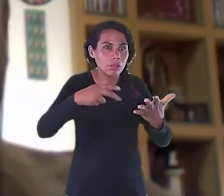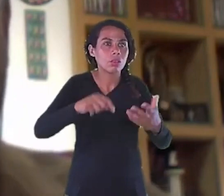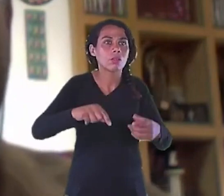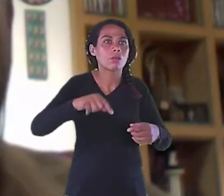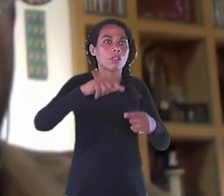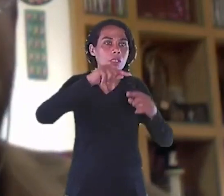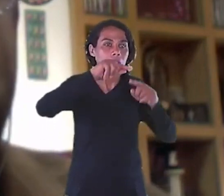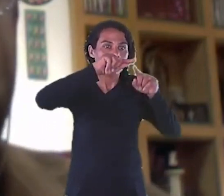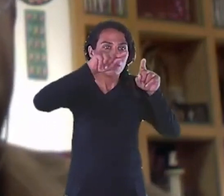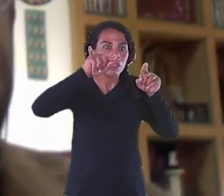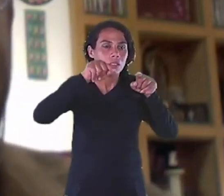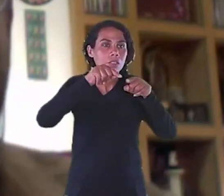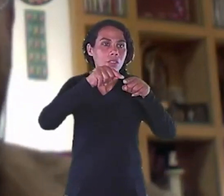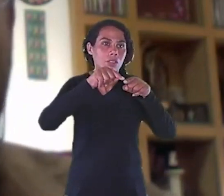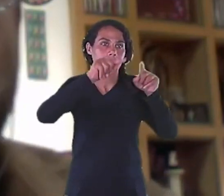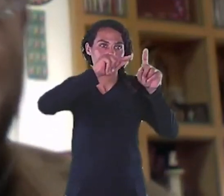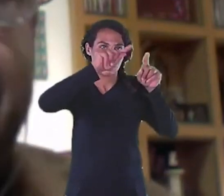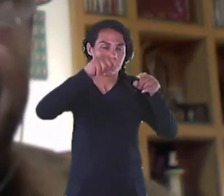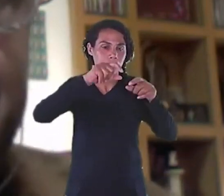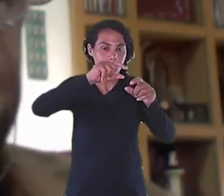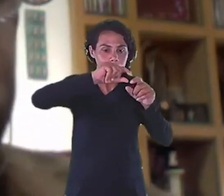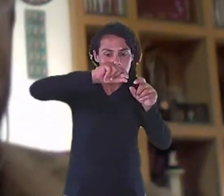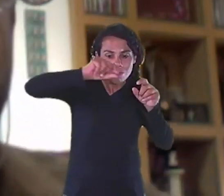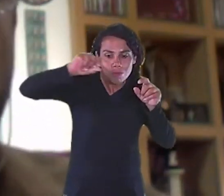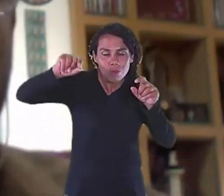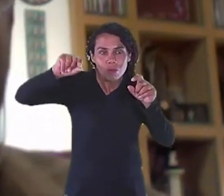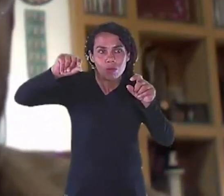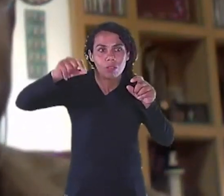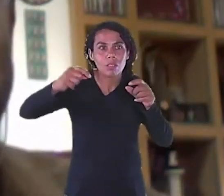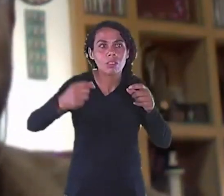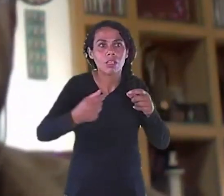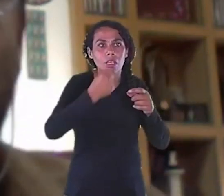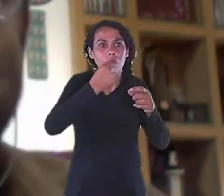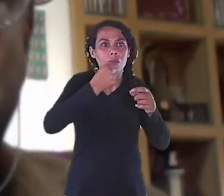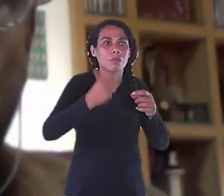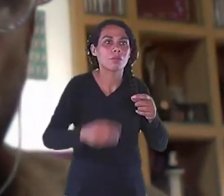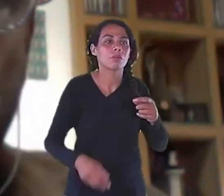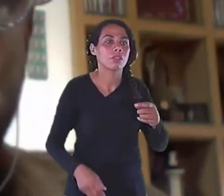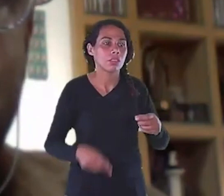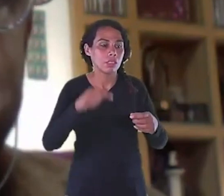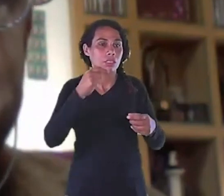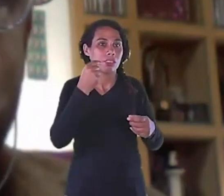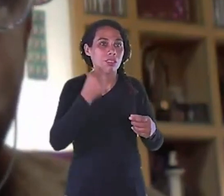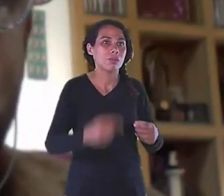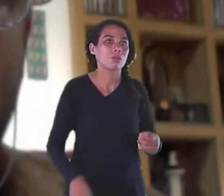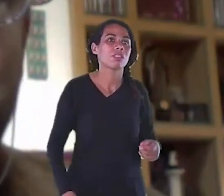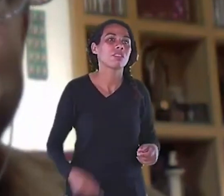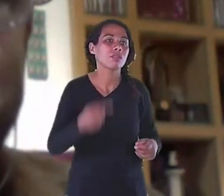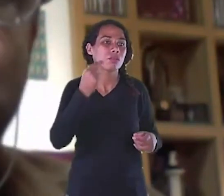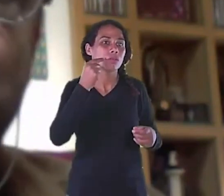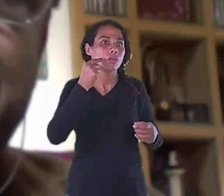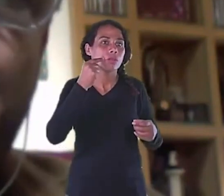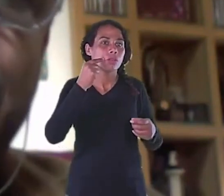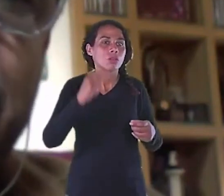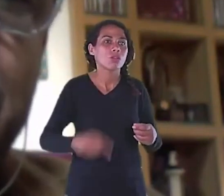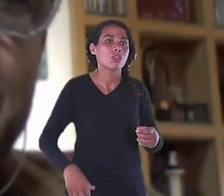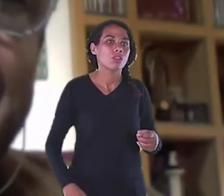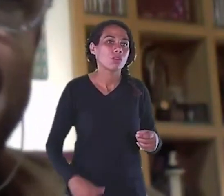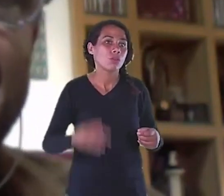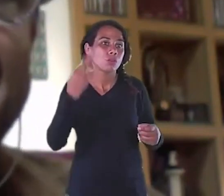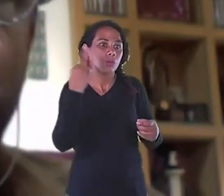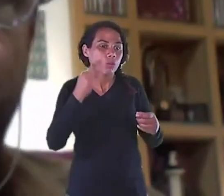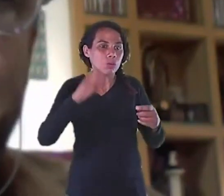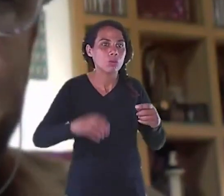série de exemplos Por que a colher É a forma que ela é E ele falou Quem faz tudo isso antes É o desenhista industrial